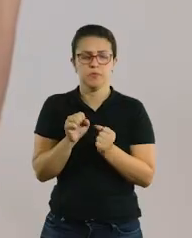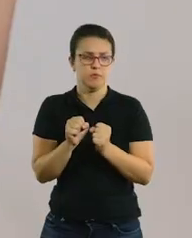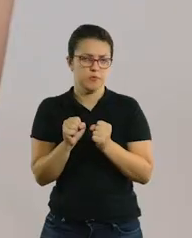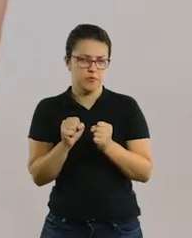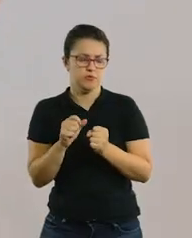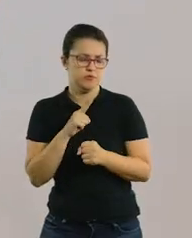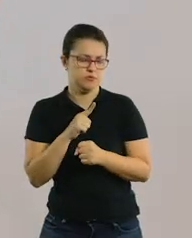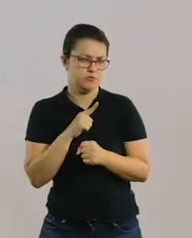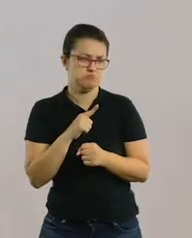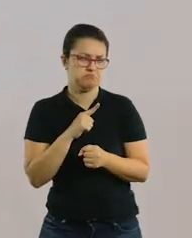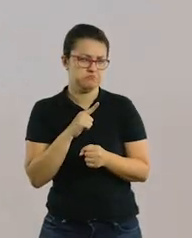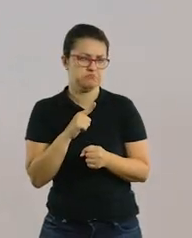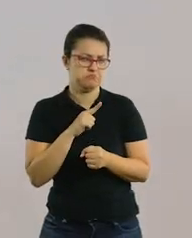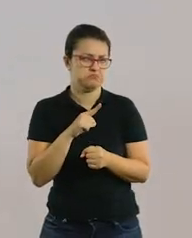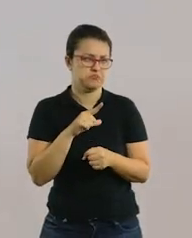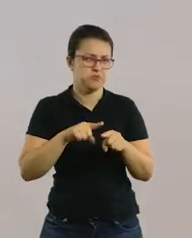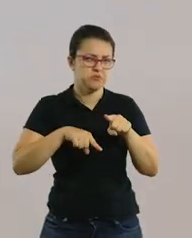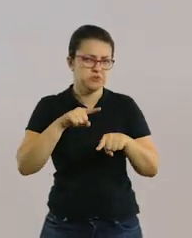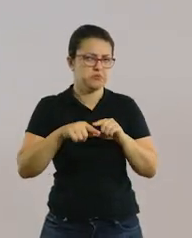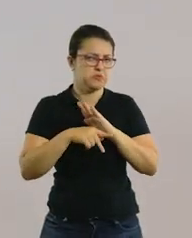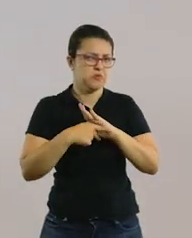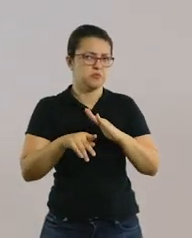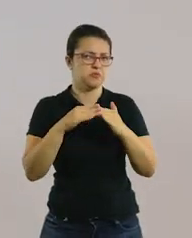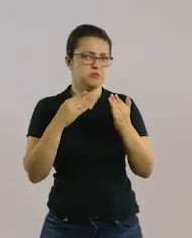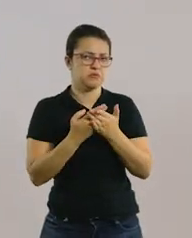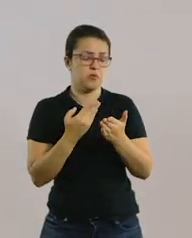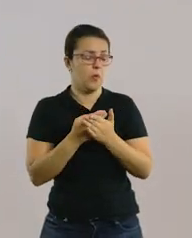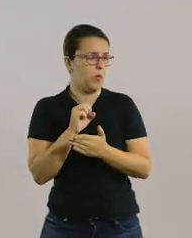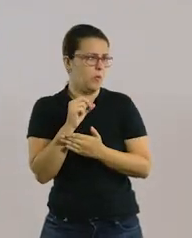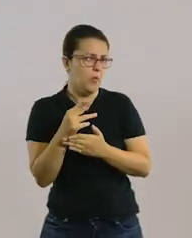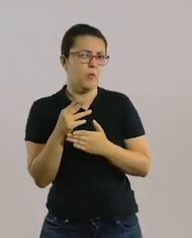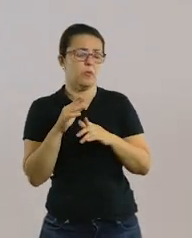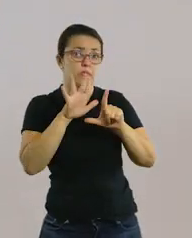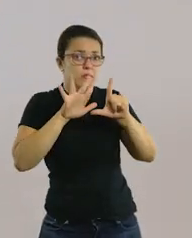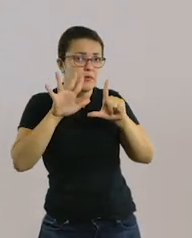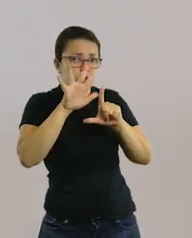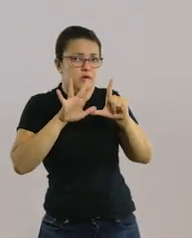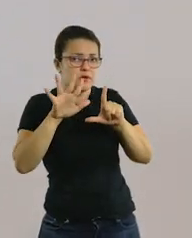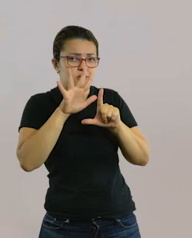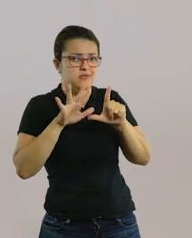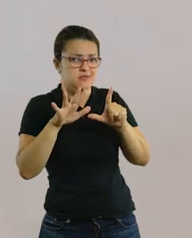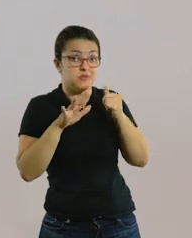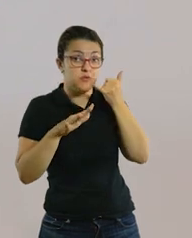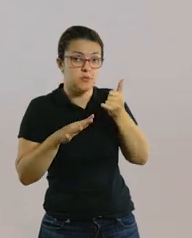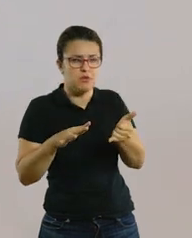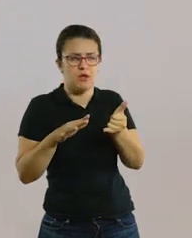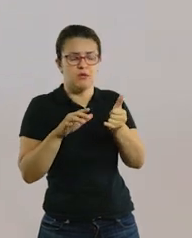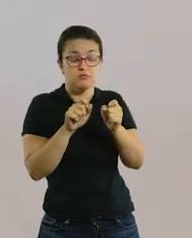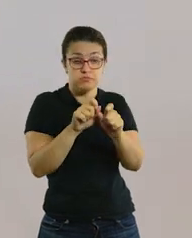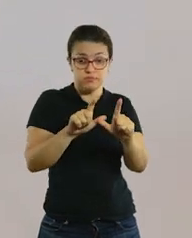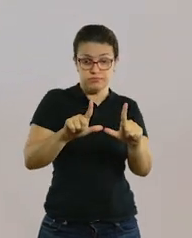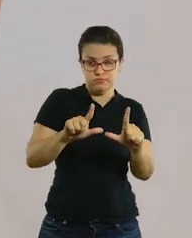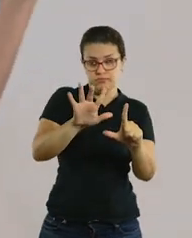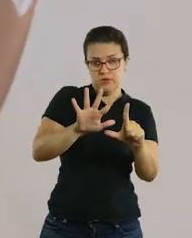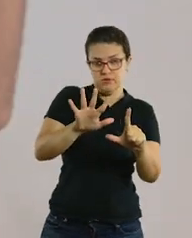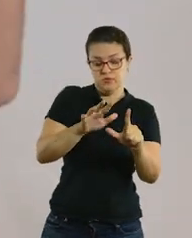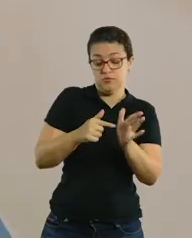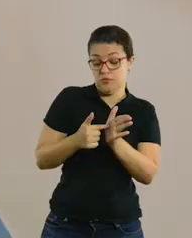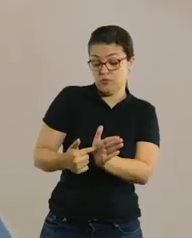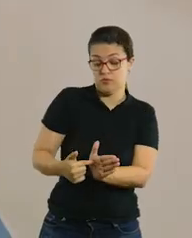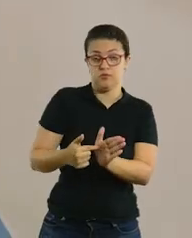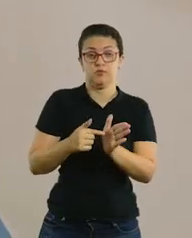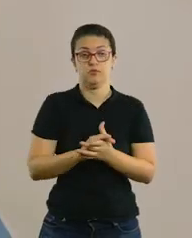mas vocês podem usar os próprios materiais dos alunos. Ou então, vocês podem usar imagens, utilizando o próprio celular para mostrar para cada um deles.